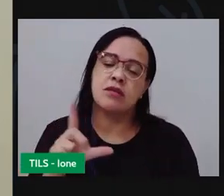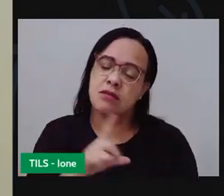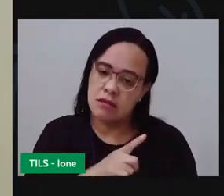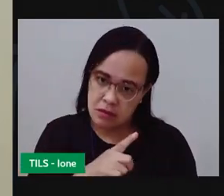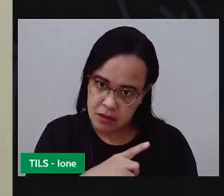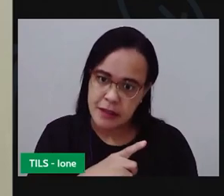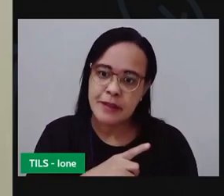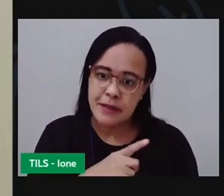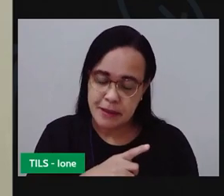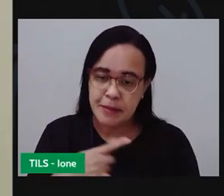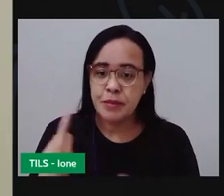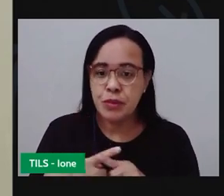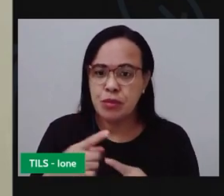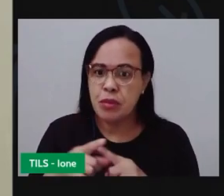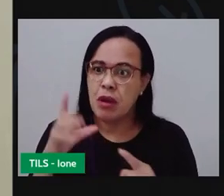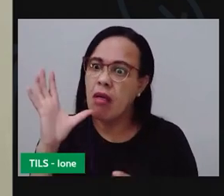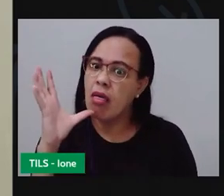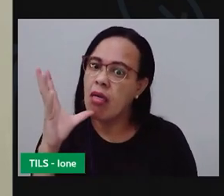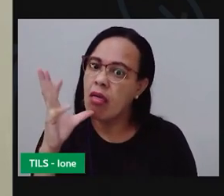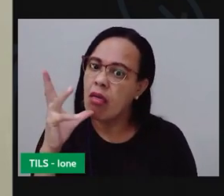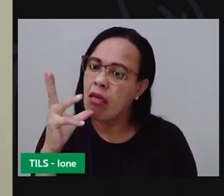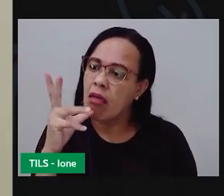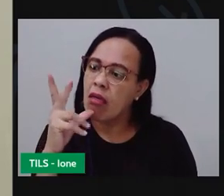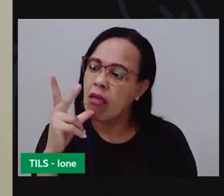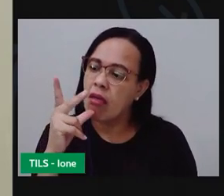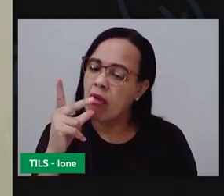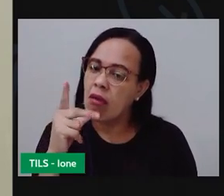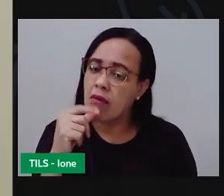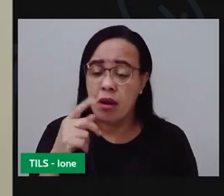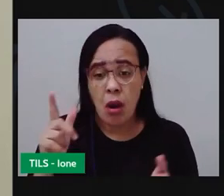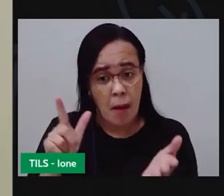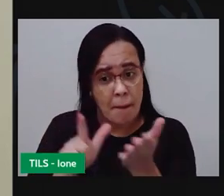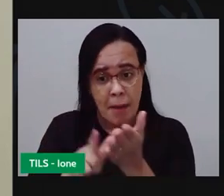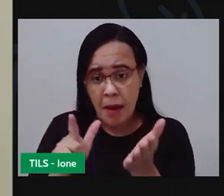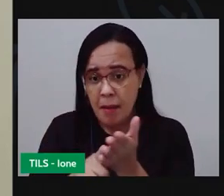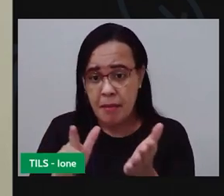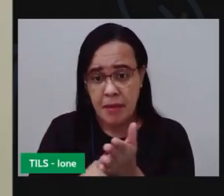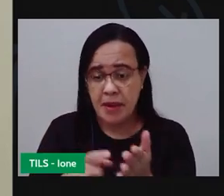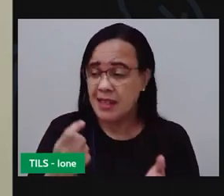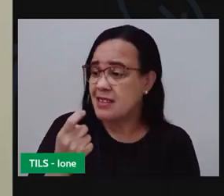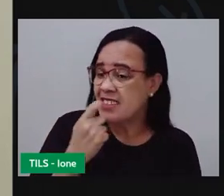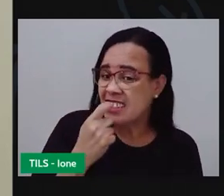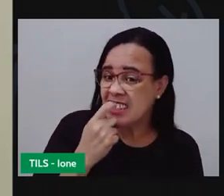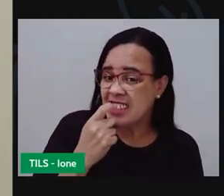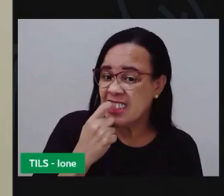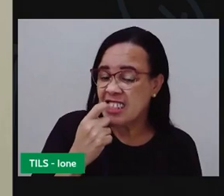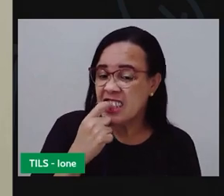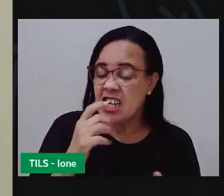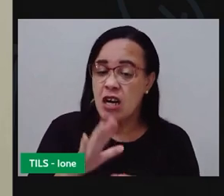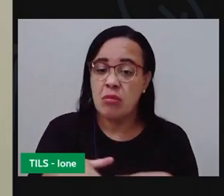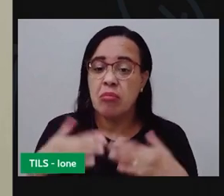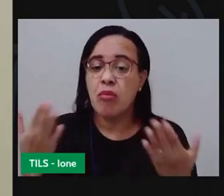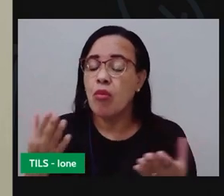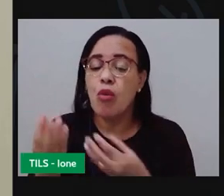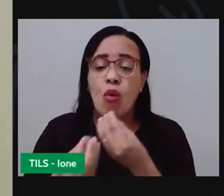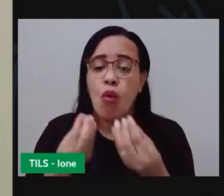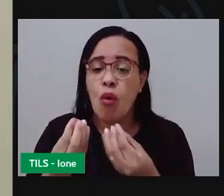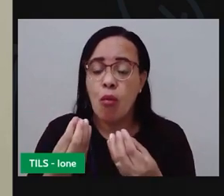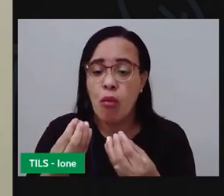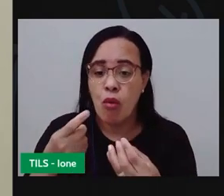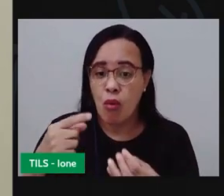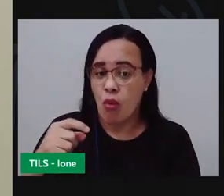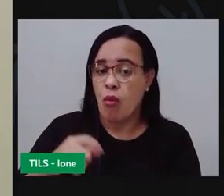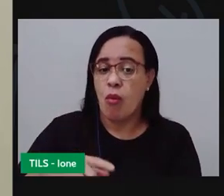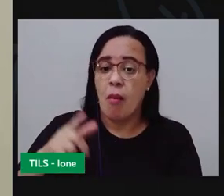demora para se decompor é diferente do tempo que o plástico demora para se decompor. Então, criança,